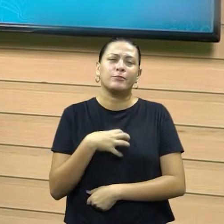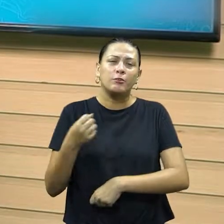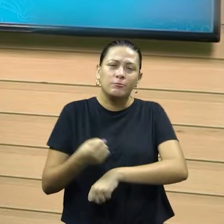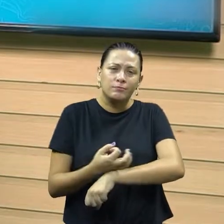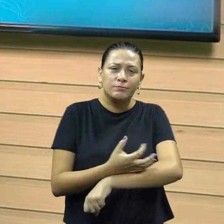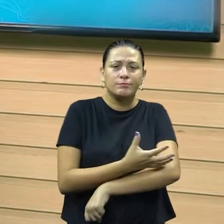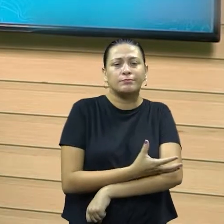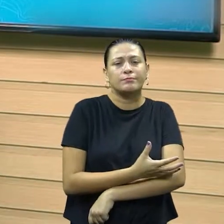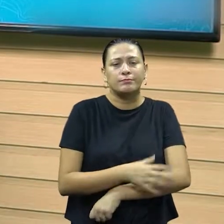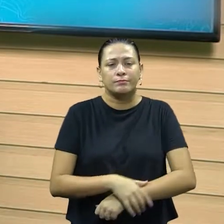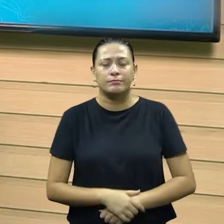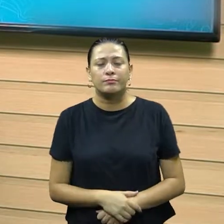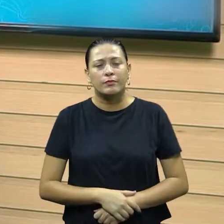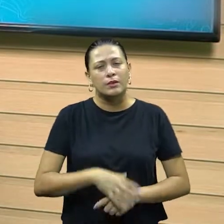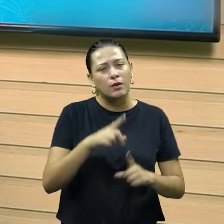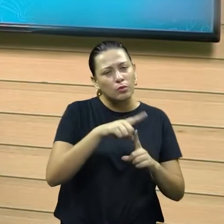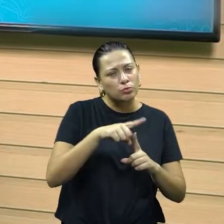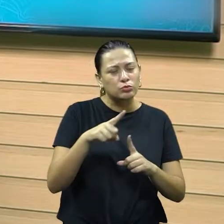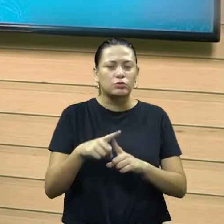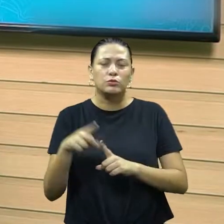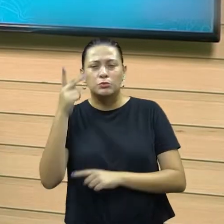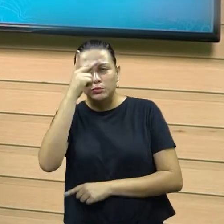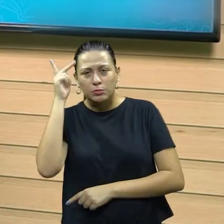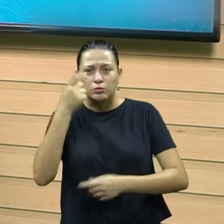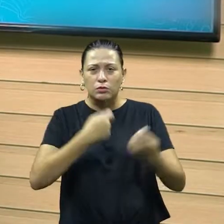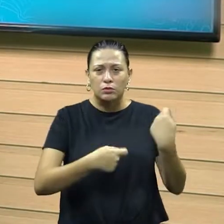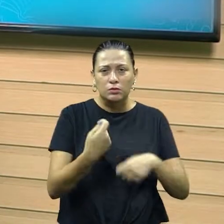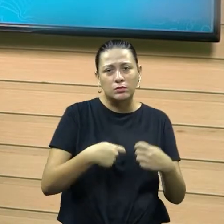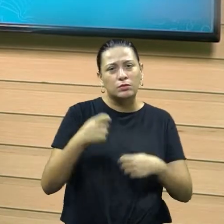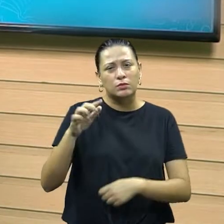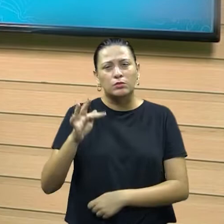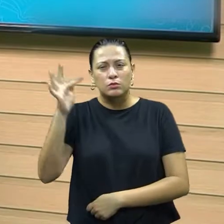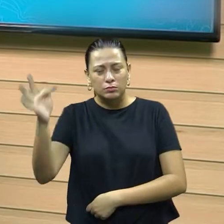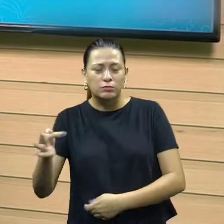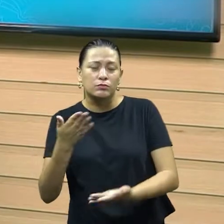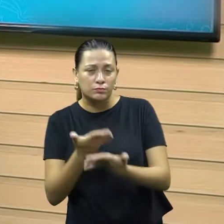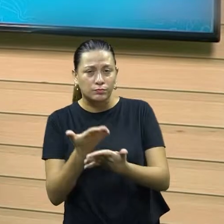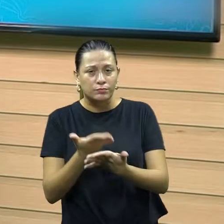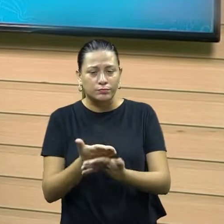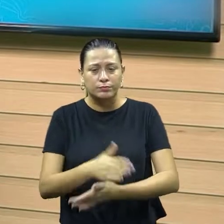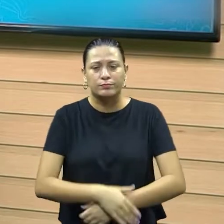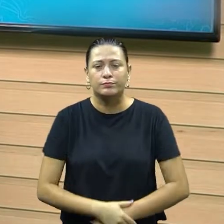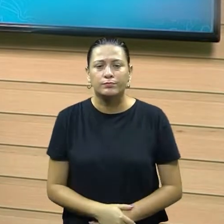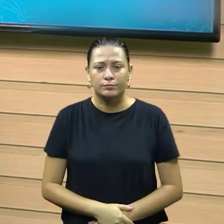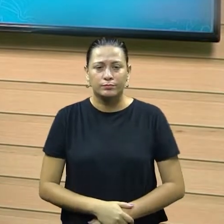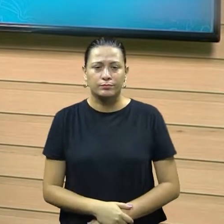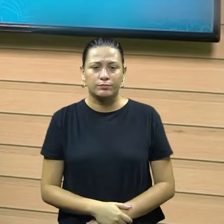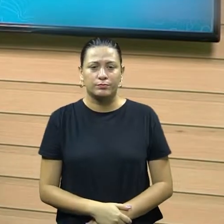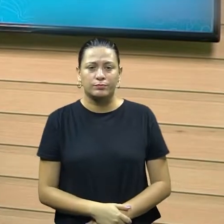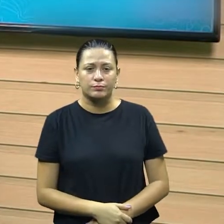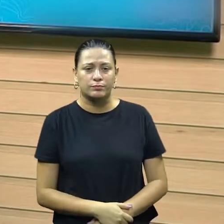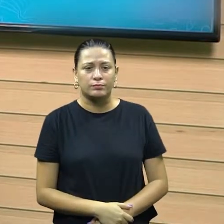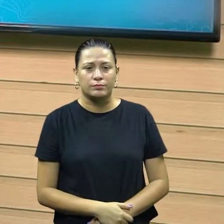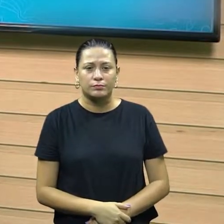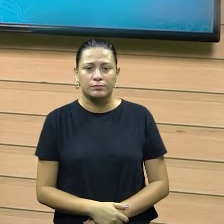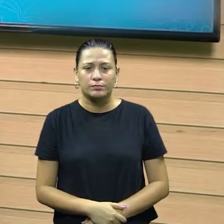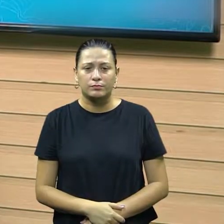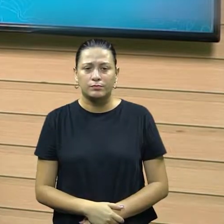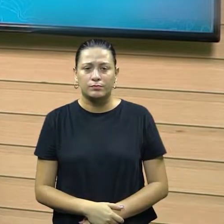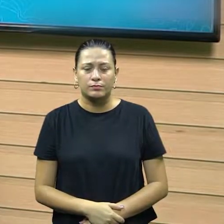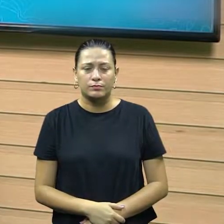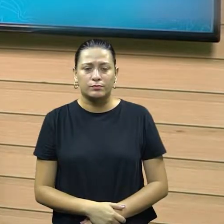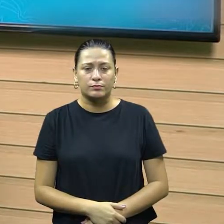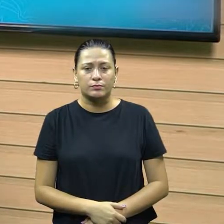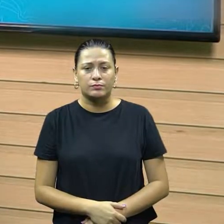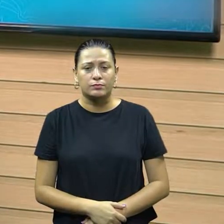estilos de negociadores que a gente vai ver no decorrer da aula, né. nos outros vídeos. Então, e